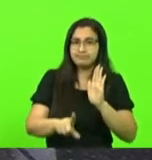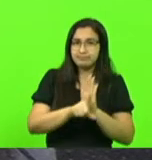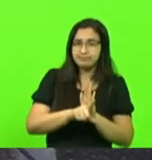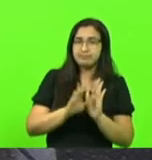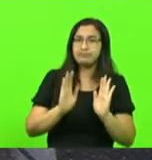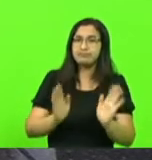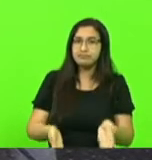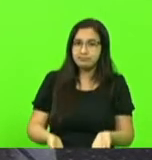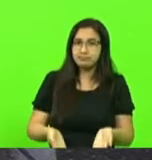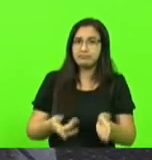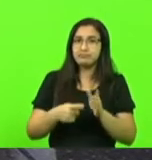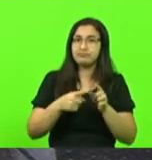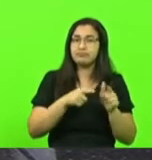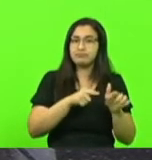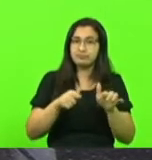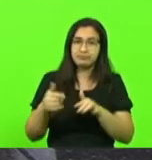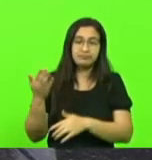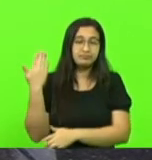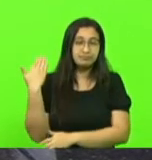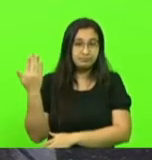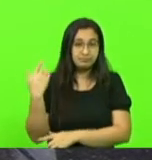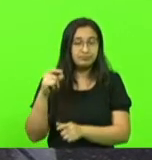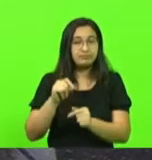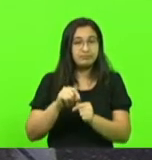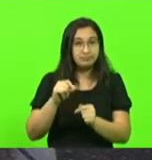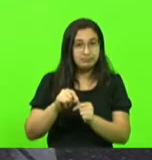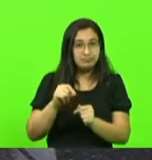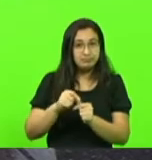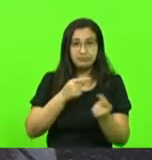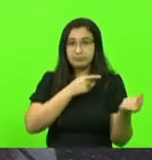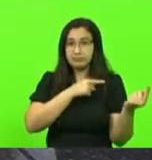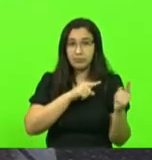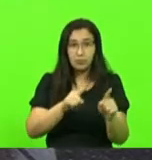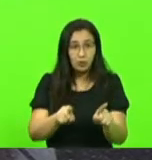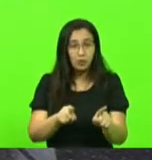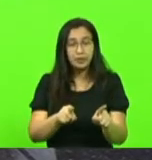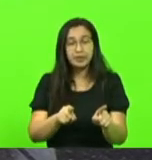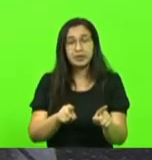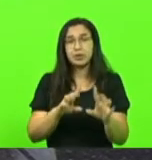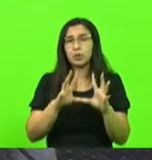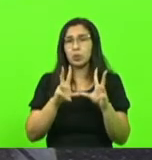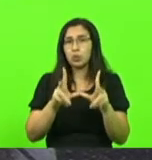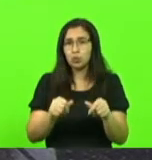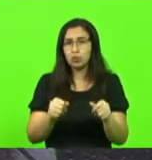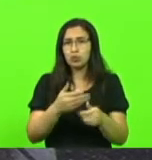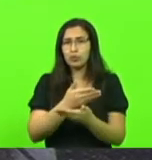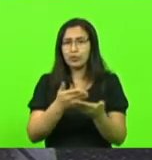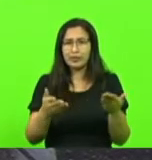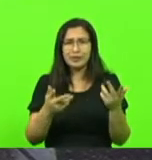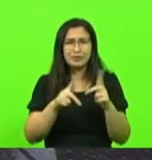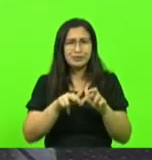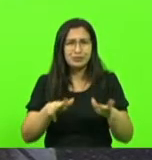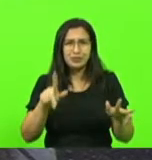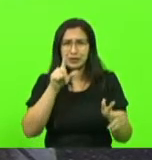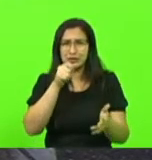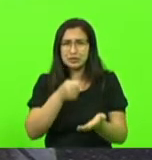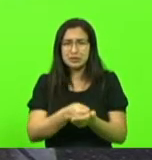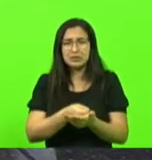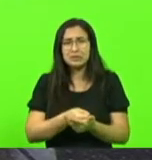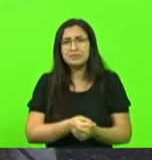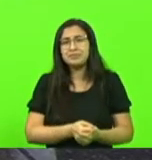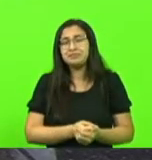a semana passada, contra, já prevendo toda essa insanidade, que